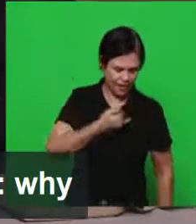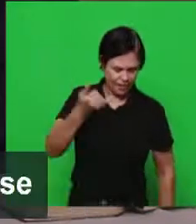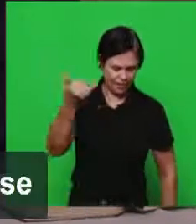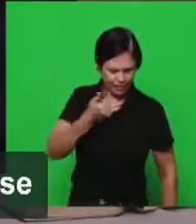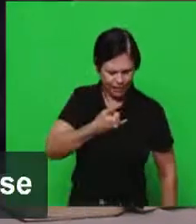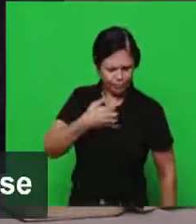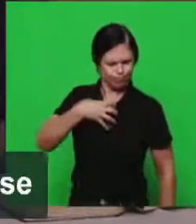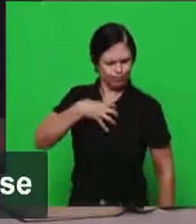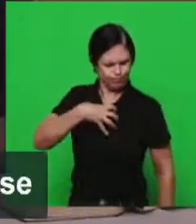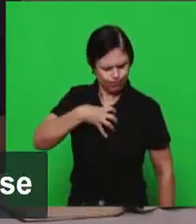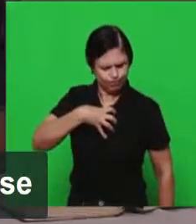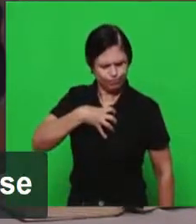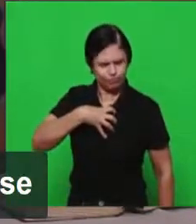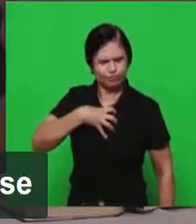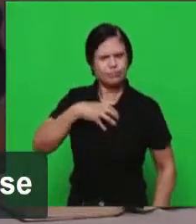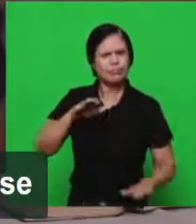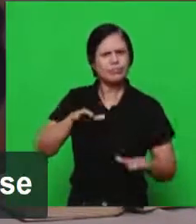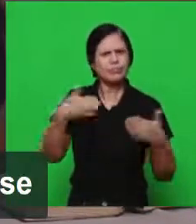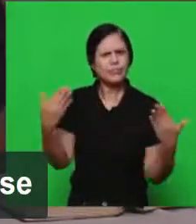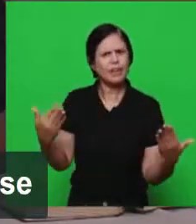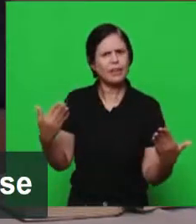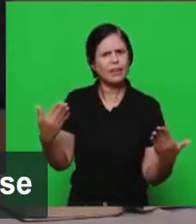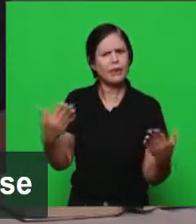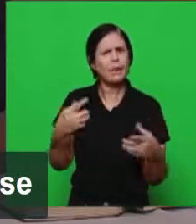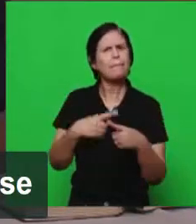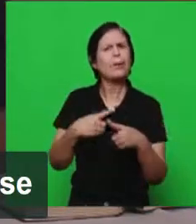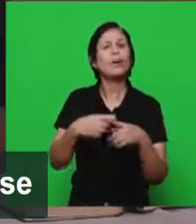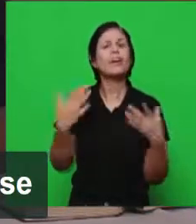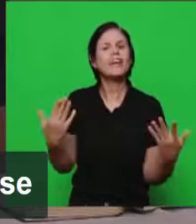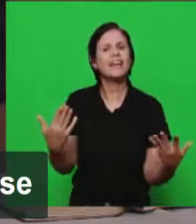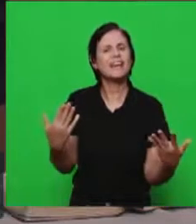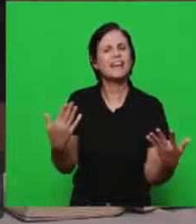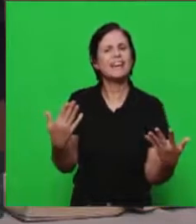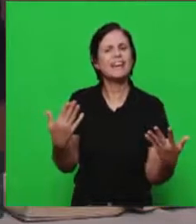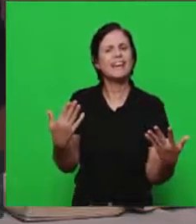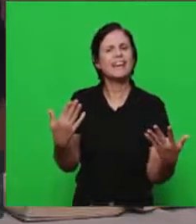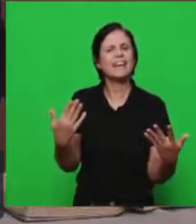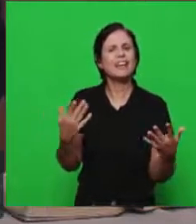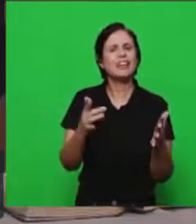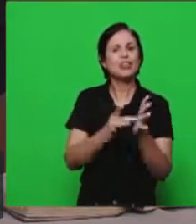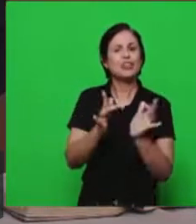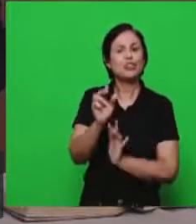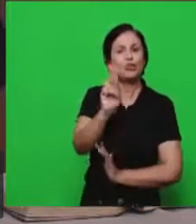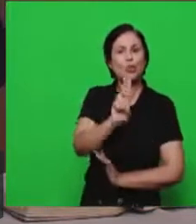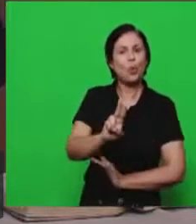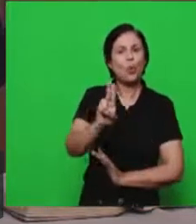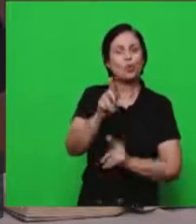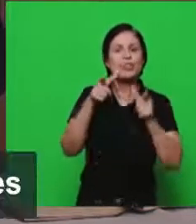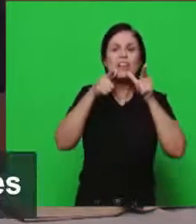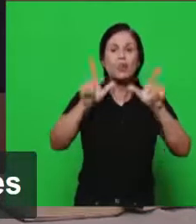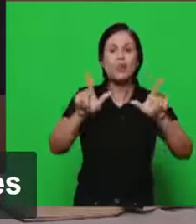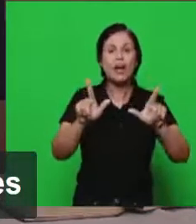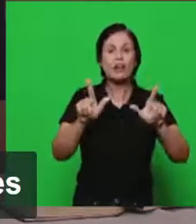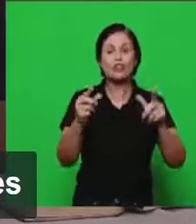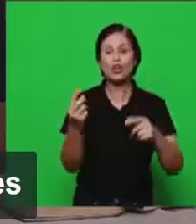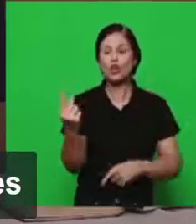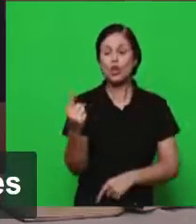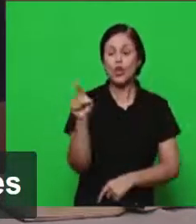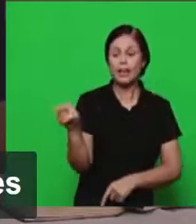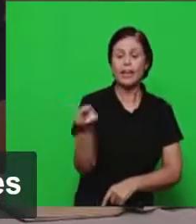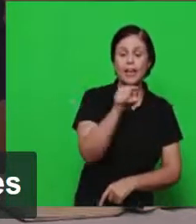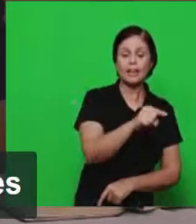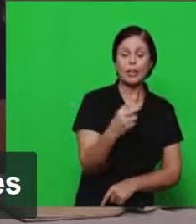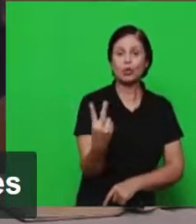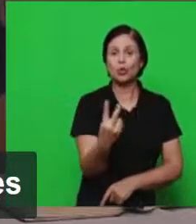por que então essa diferença que o senhor Jesus usa essas duas linguagens os irmãos terão agora vão examinar os